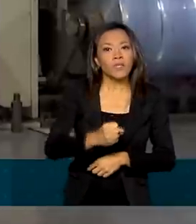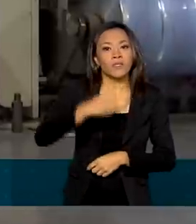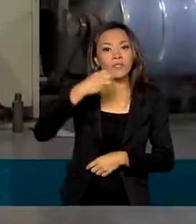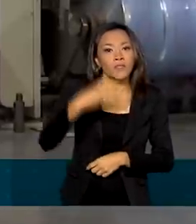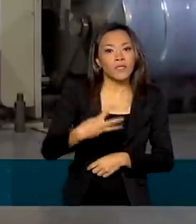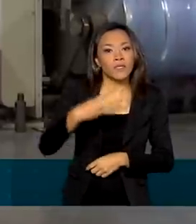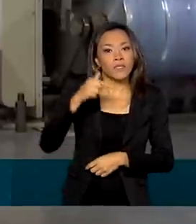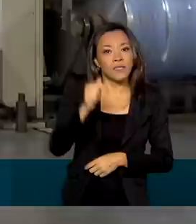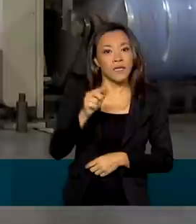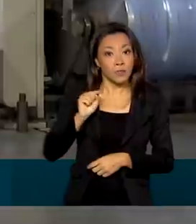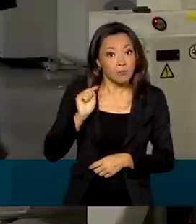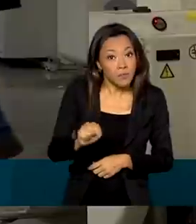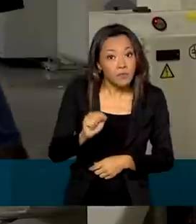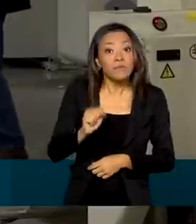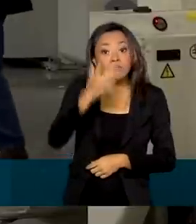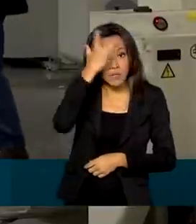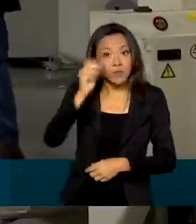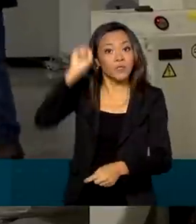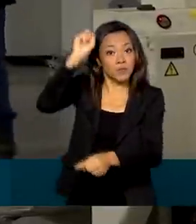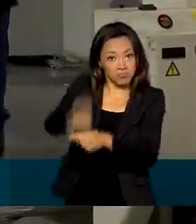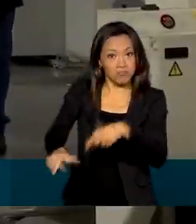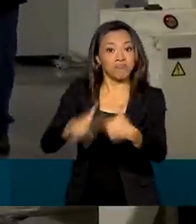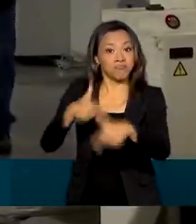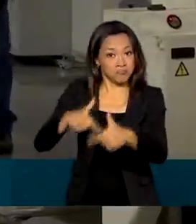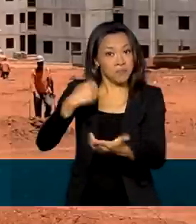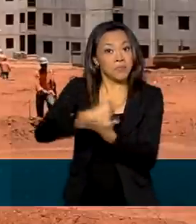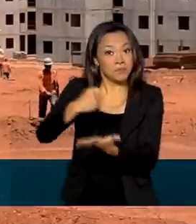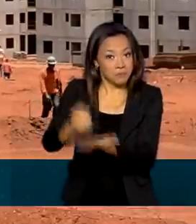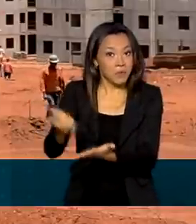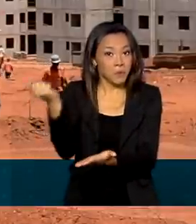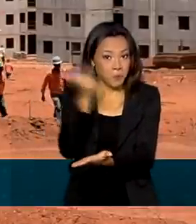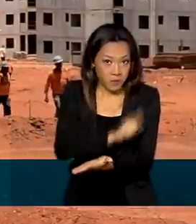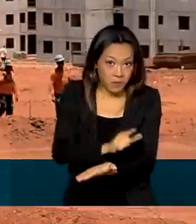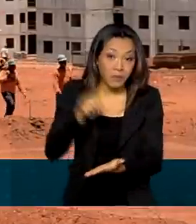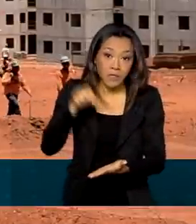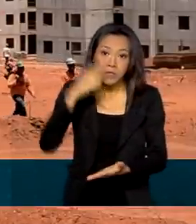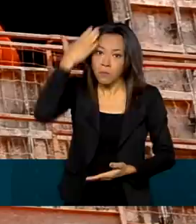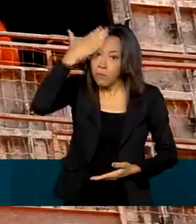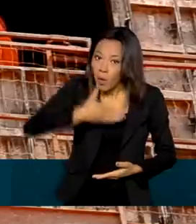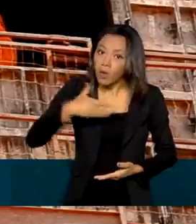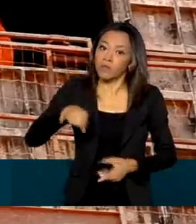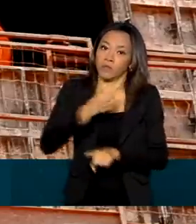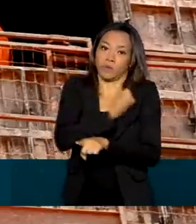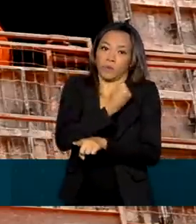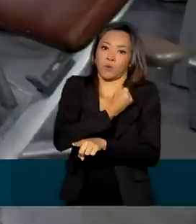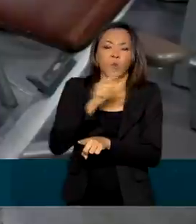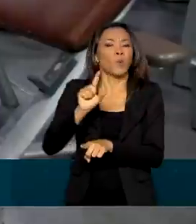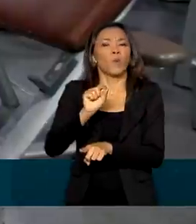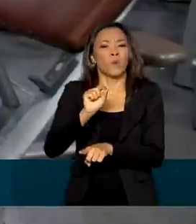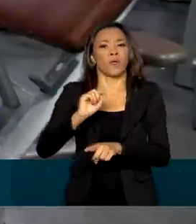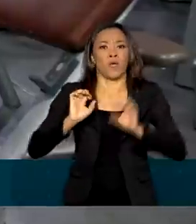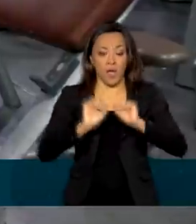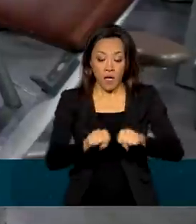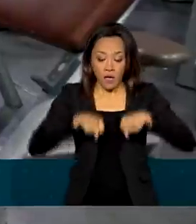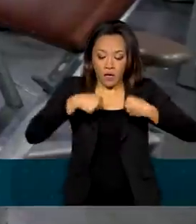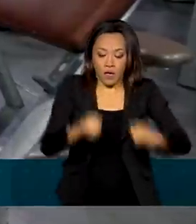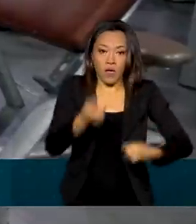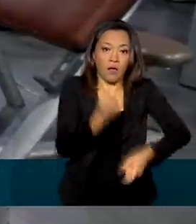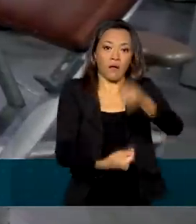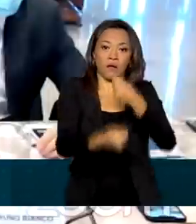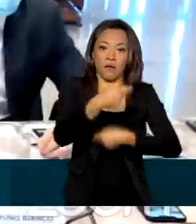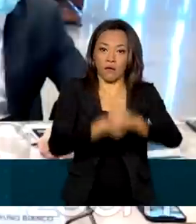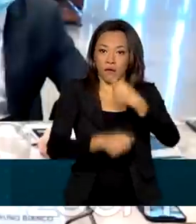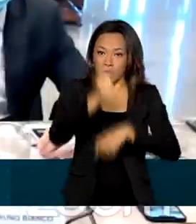mil trabalhadores empregados. Esses números demonstram sinais de recuperação da economia